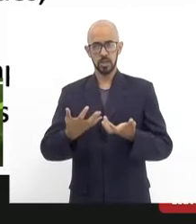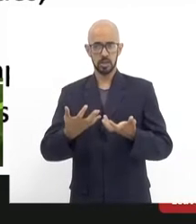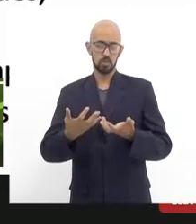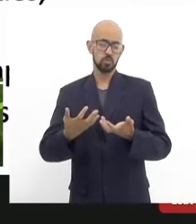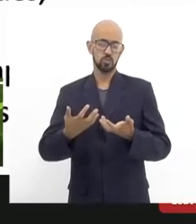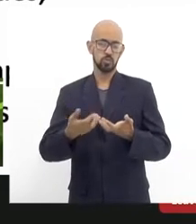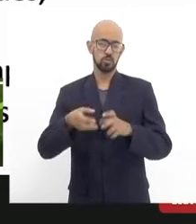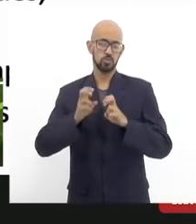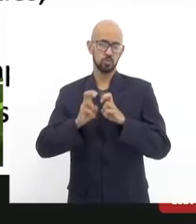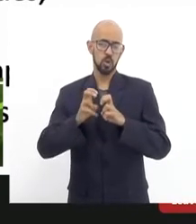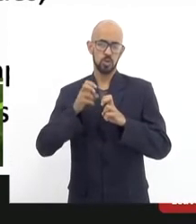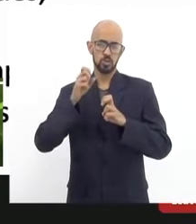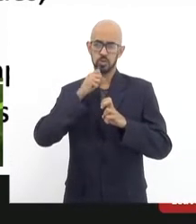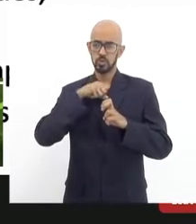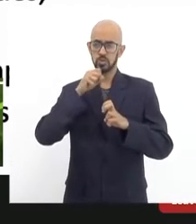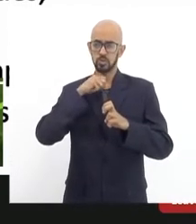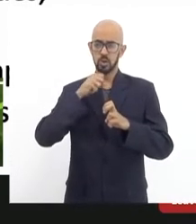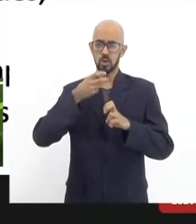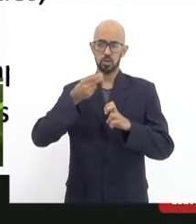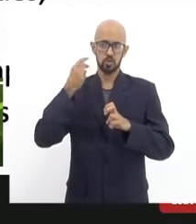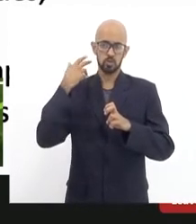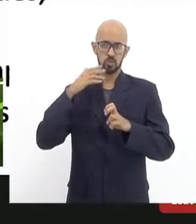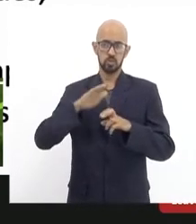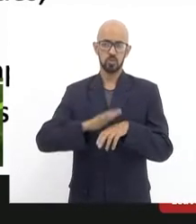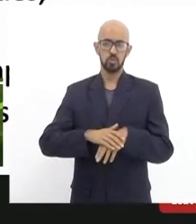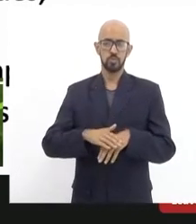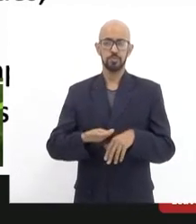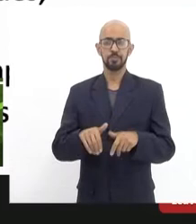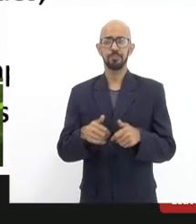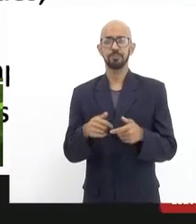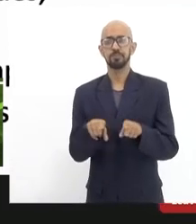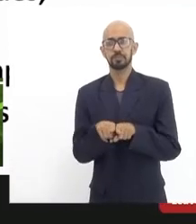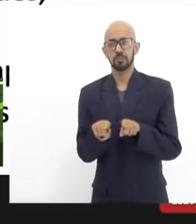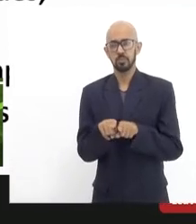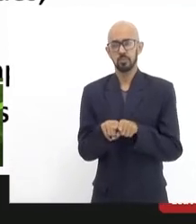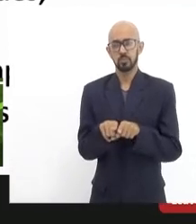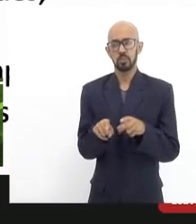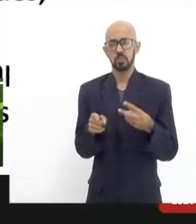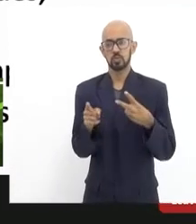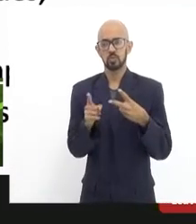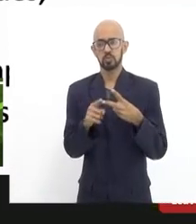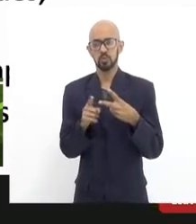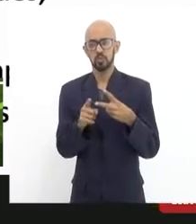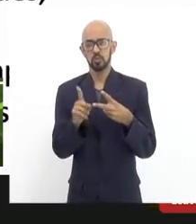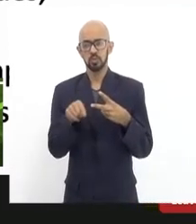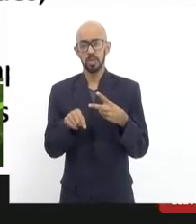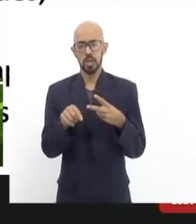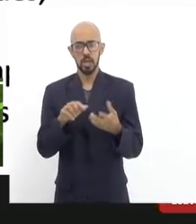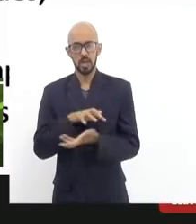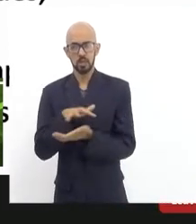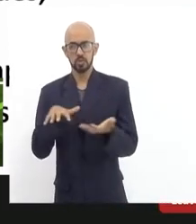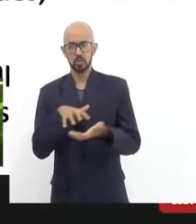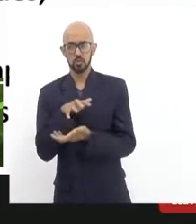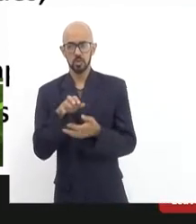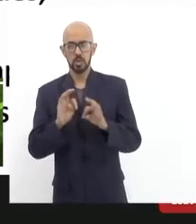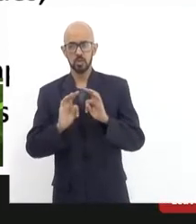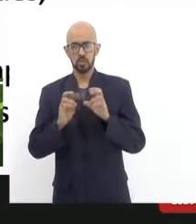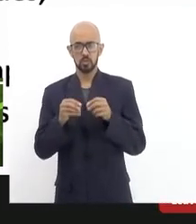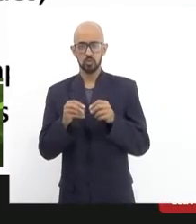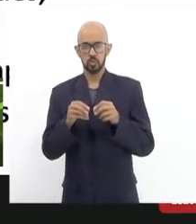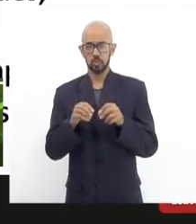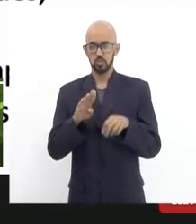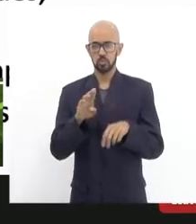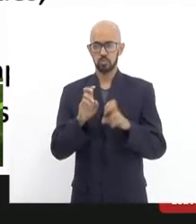Vamos adiante. O item 2 da sentença, restaurar os bondes pendentes de reforma, ou seja, todos eles,